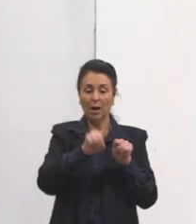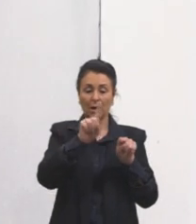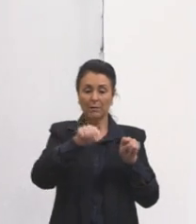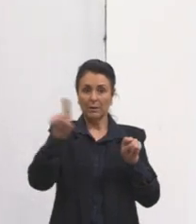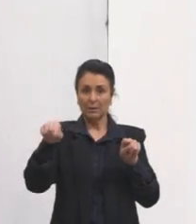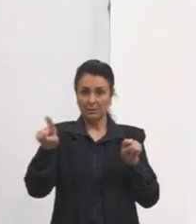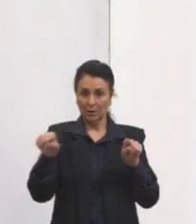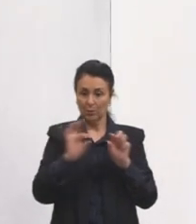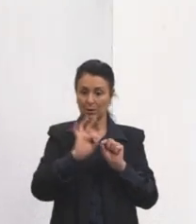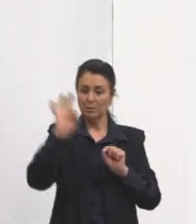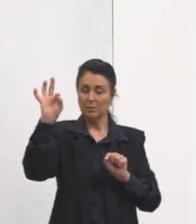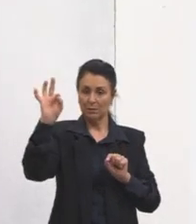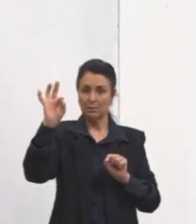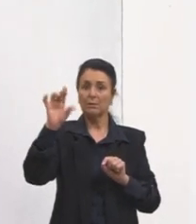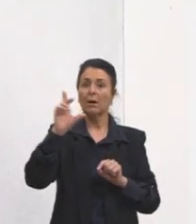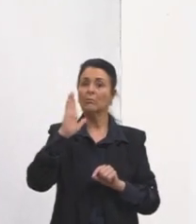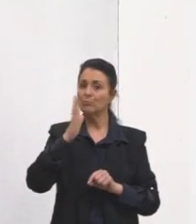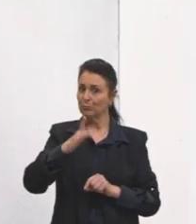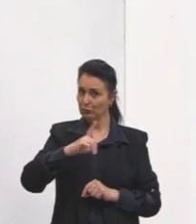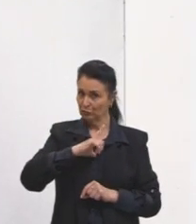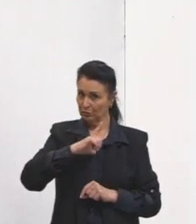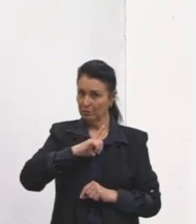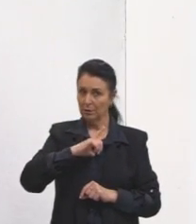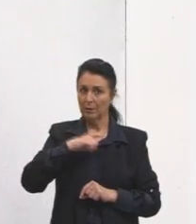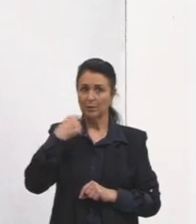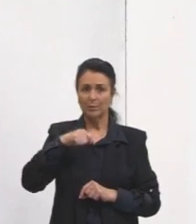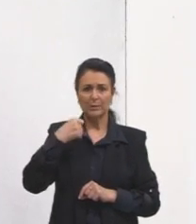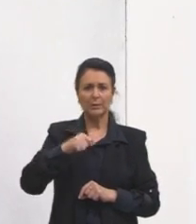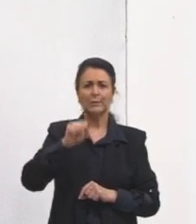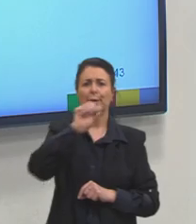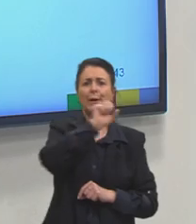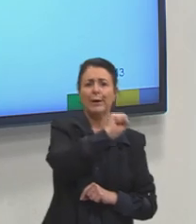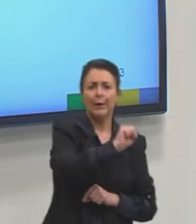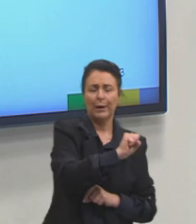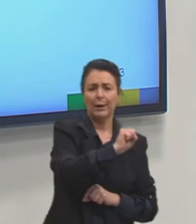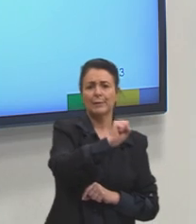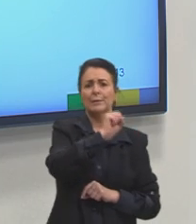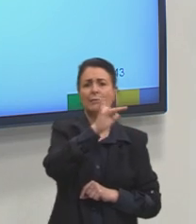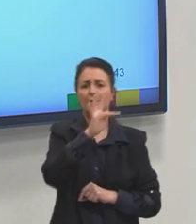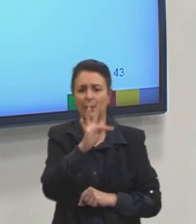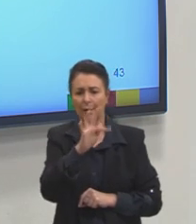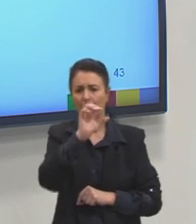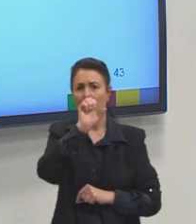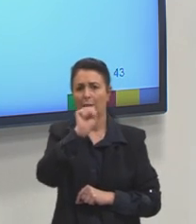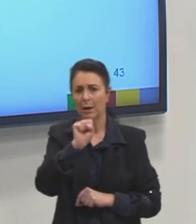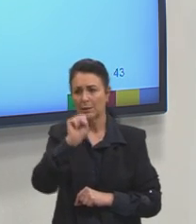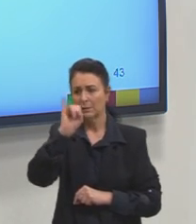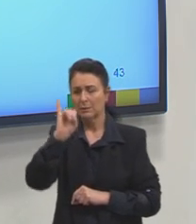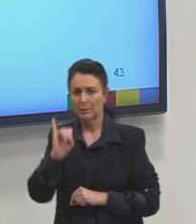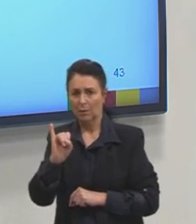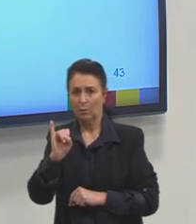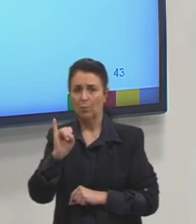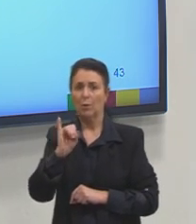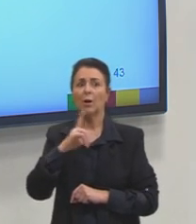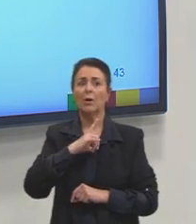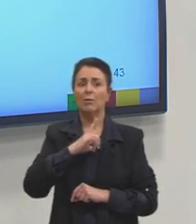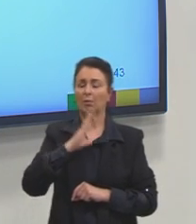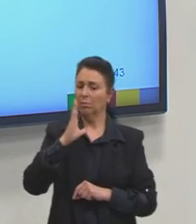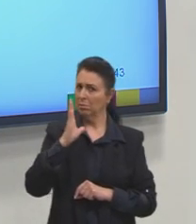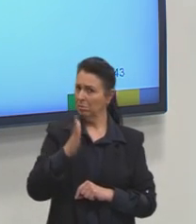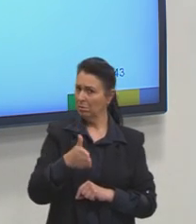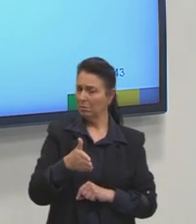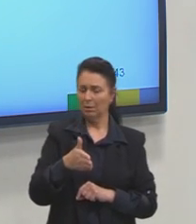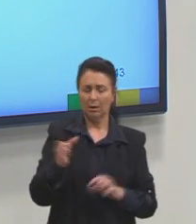mais fácil, né? A gente não precisa usar aquele S final e S inicial. Ele já fica, já é um valor pronto.